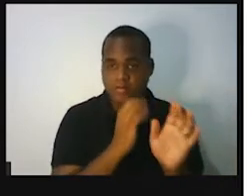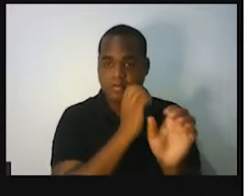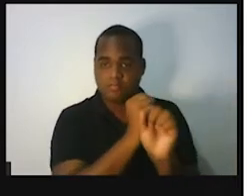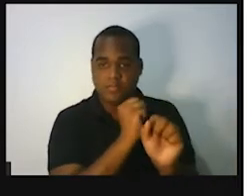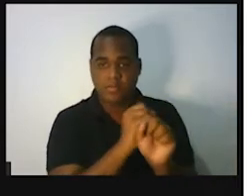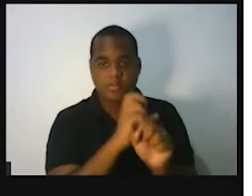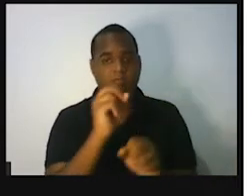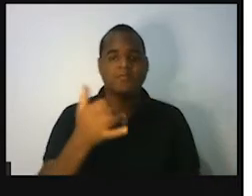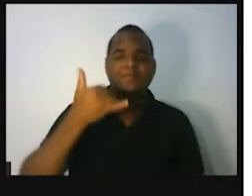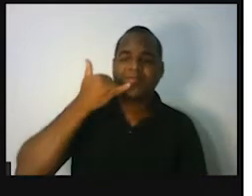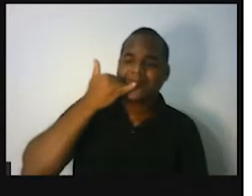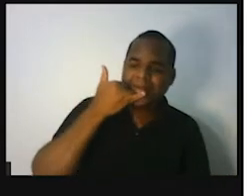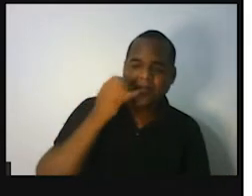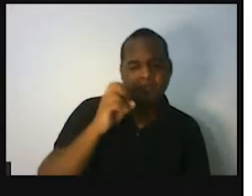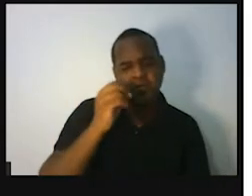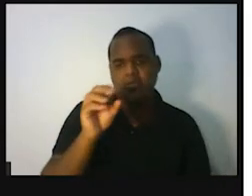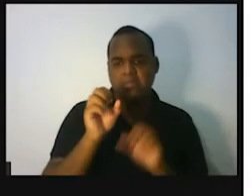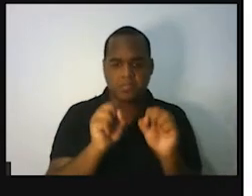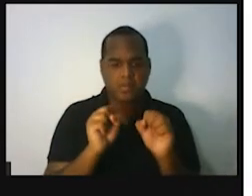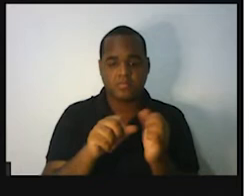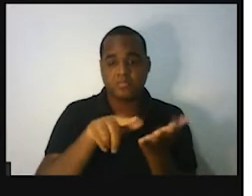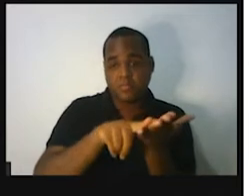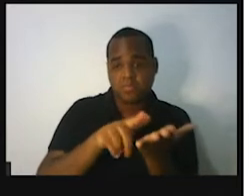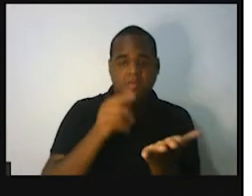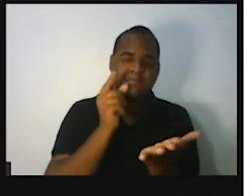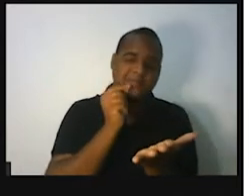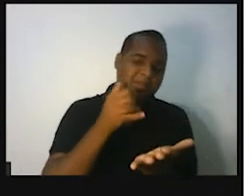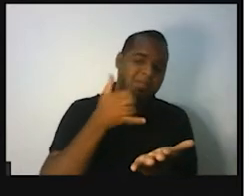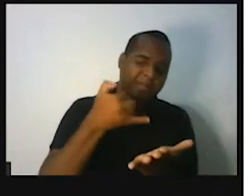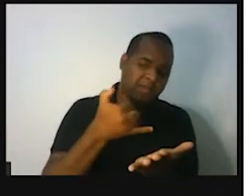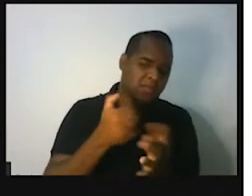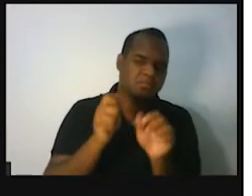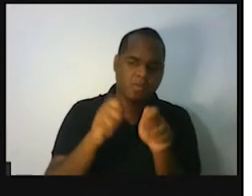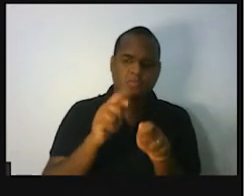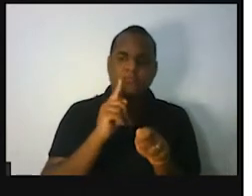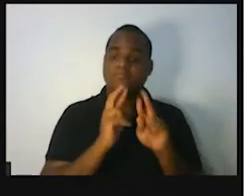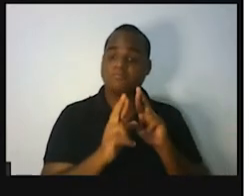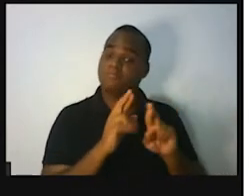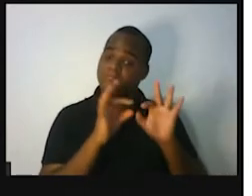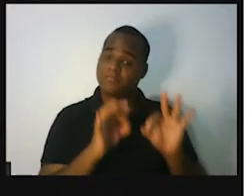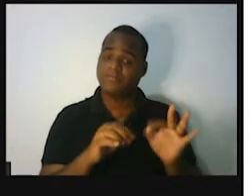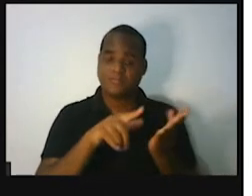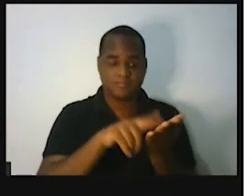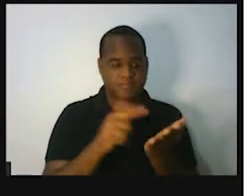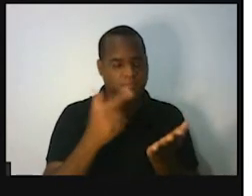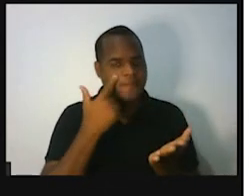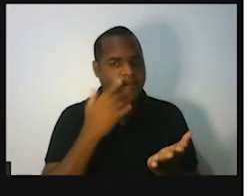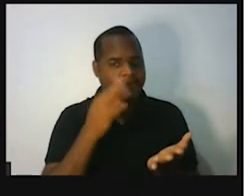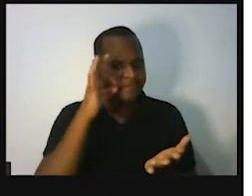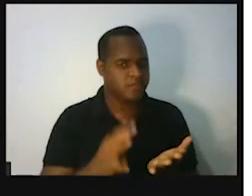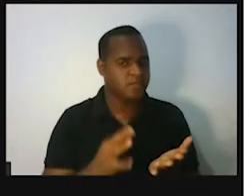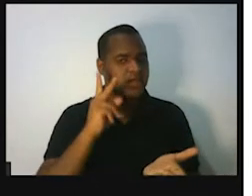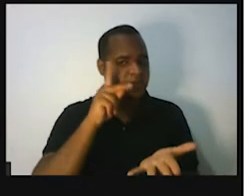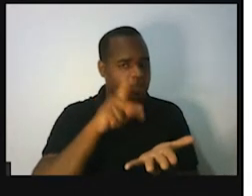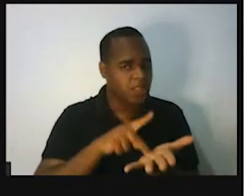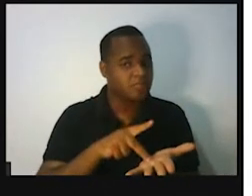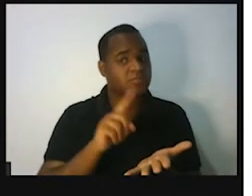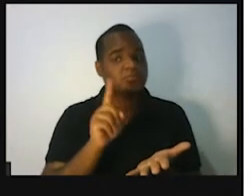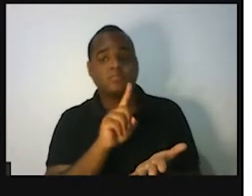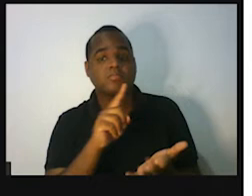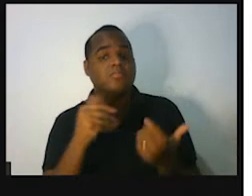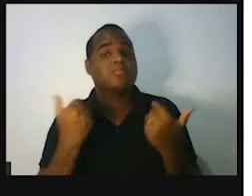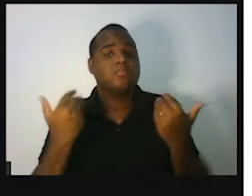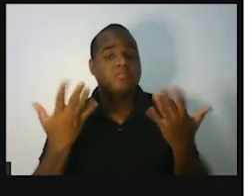você pode usar um papel, uma caneta ou um lápis para fazer essa continha e verificar se de fato é 22.